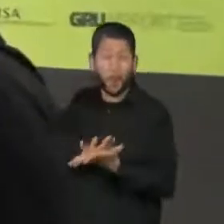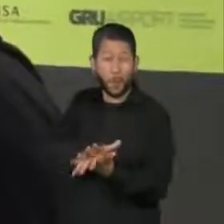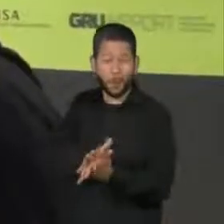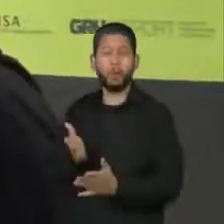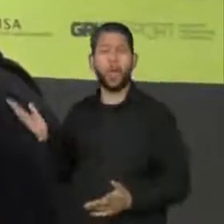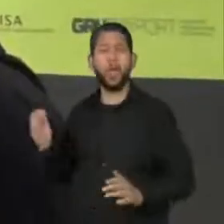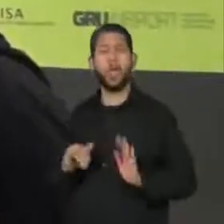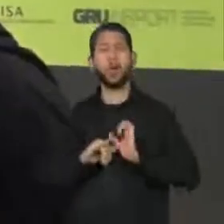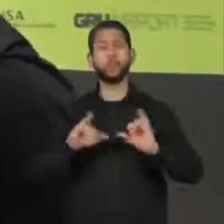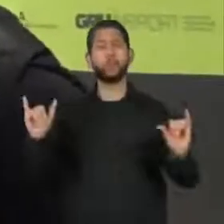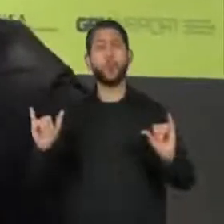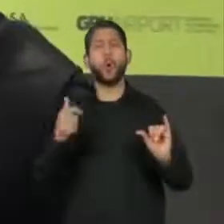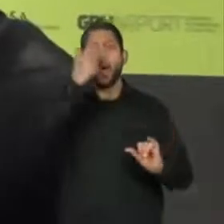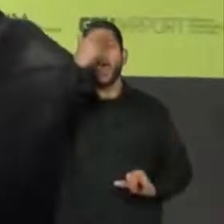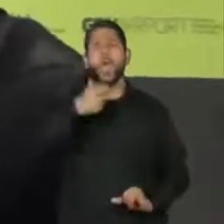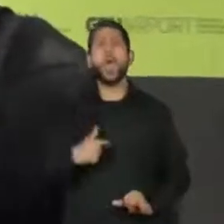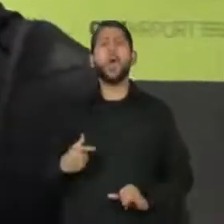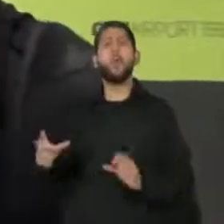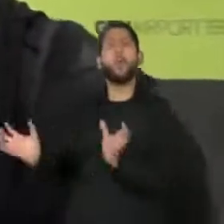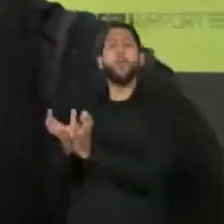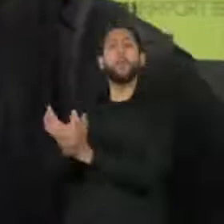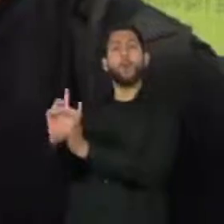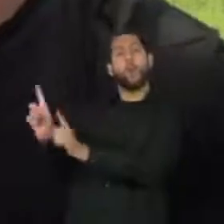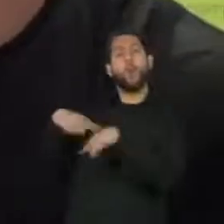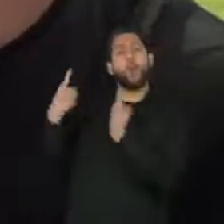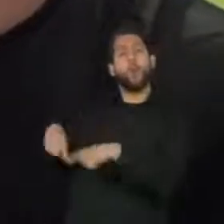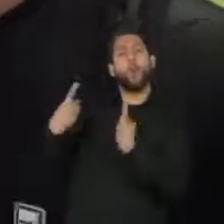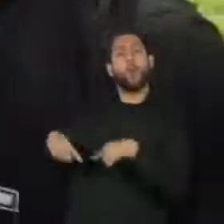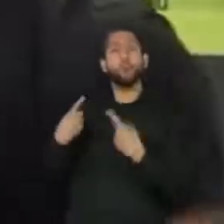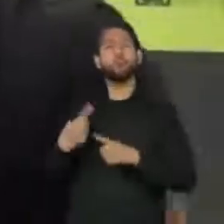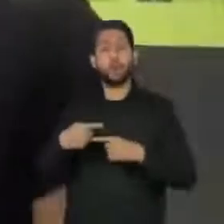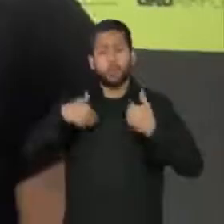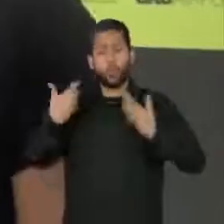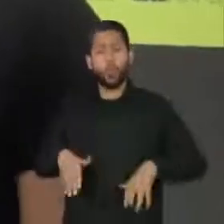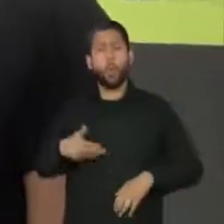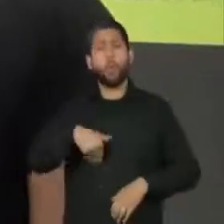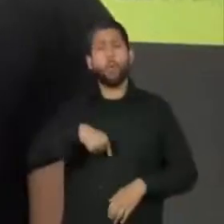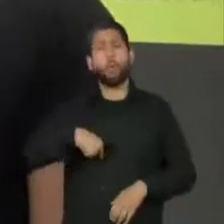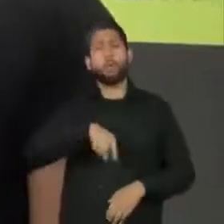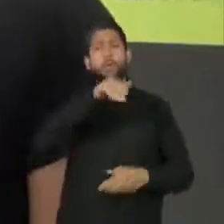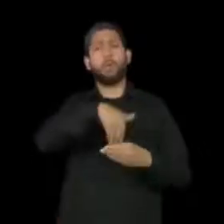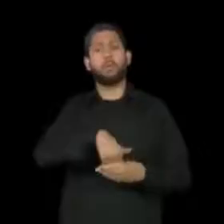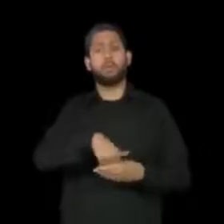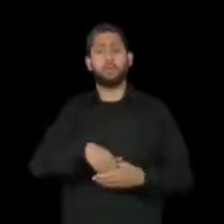Duval afirma ser vítima de perseguição para retirá-lo da disputa eleitoral deste ano.